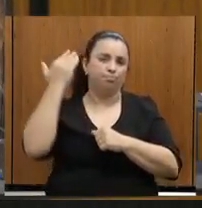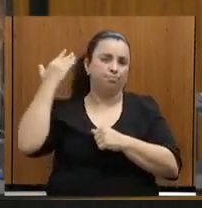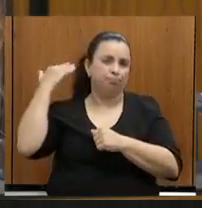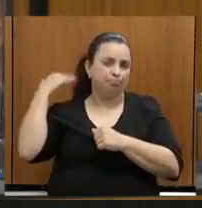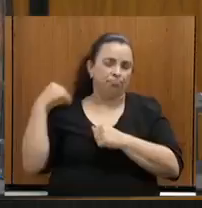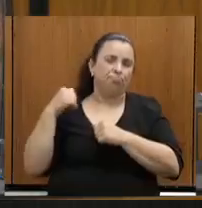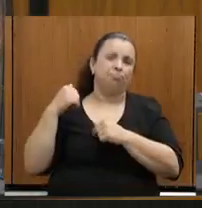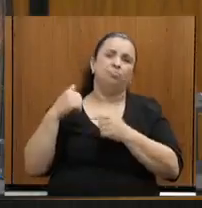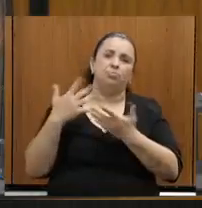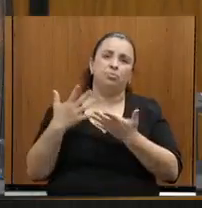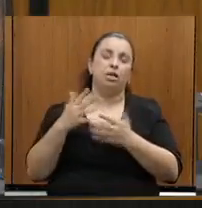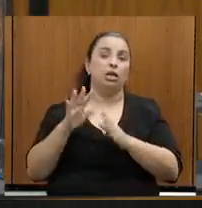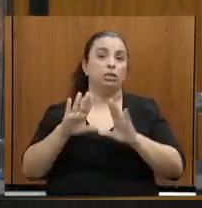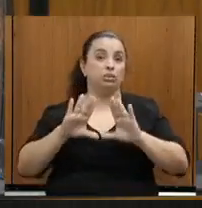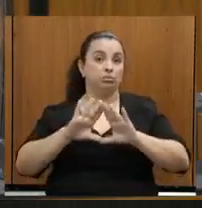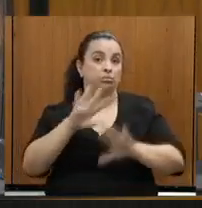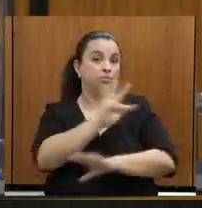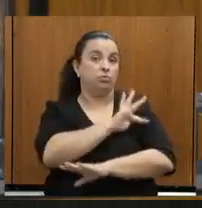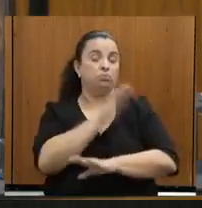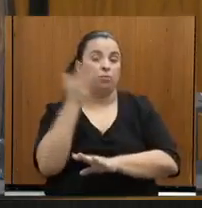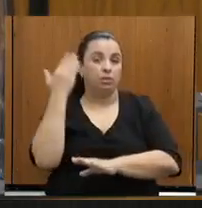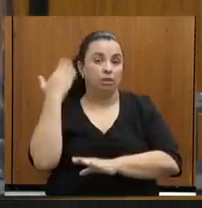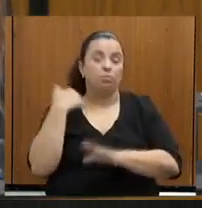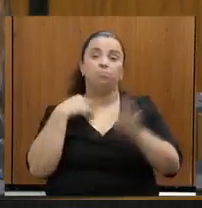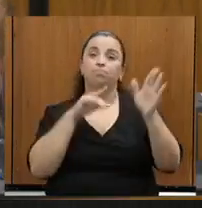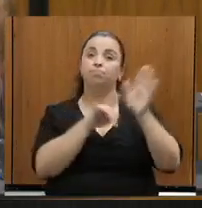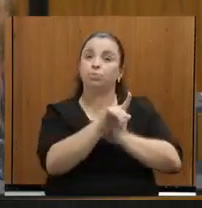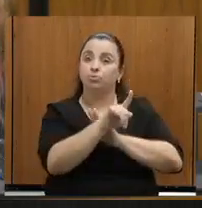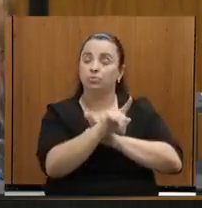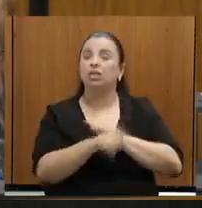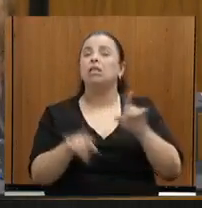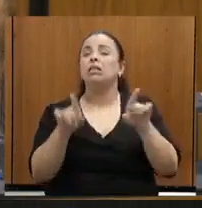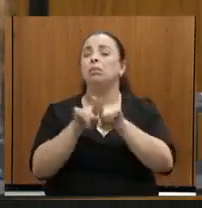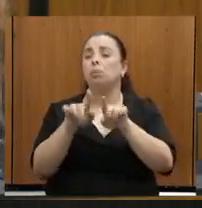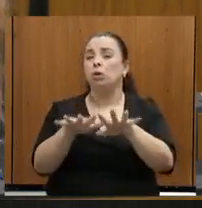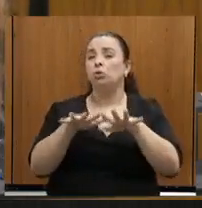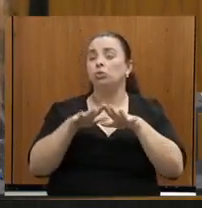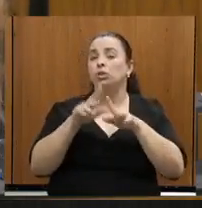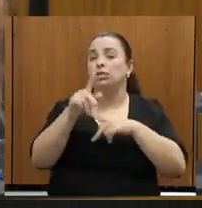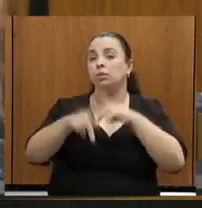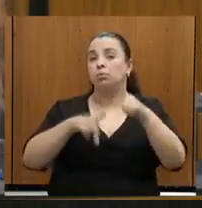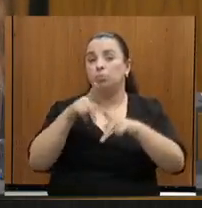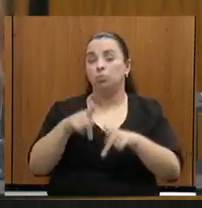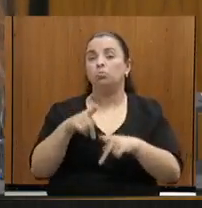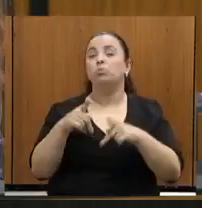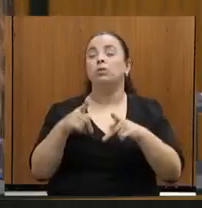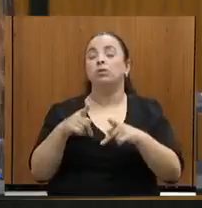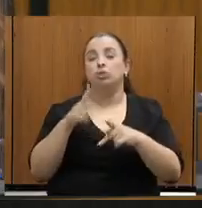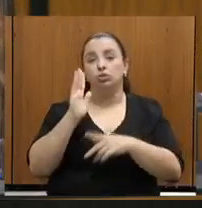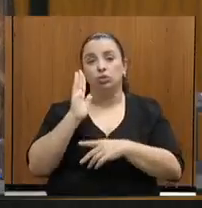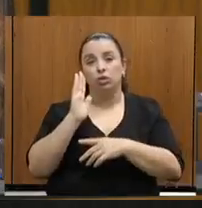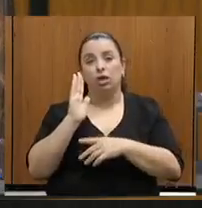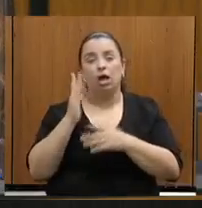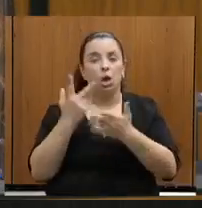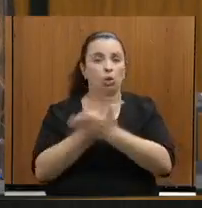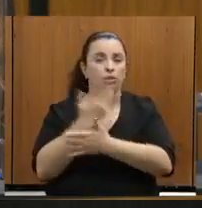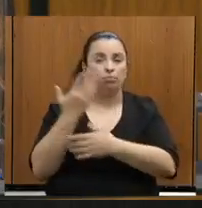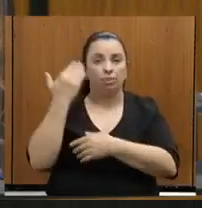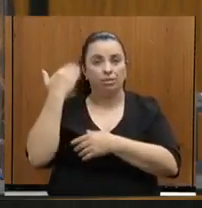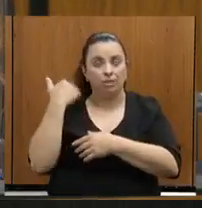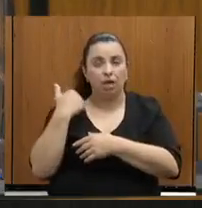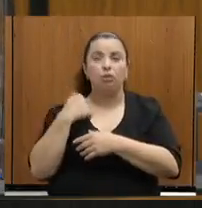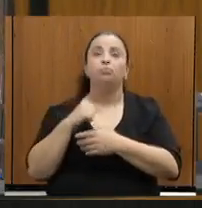Assembleia Fiscaliza anterior, como também de audiência pública já realizada por meu requerimento na Comissão de